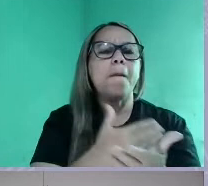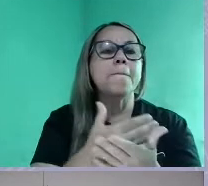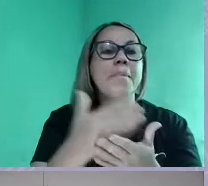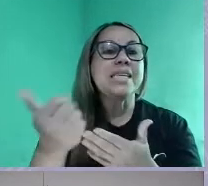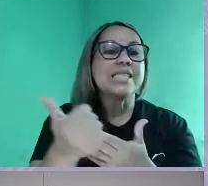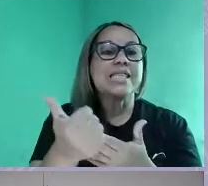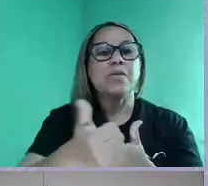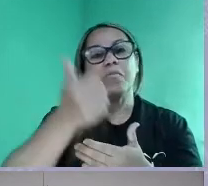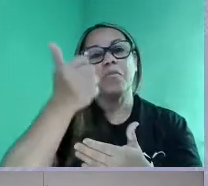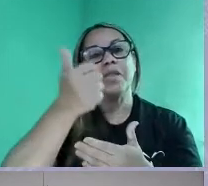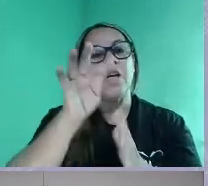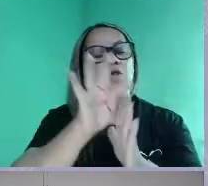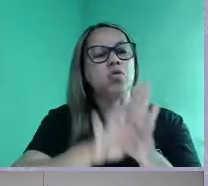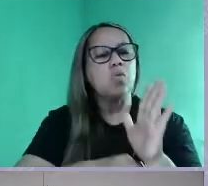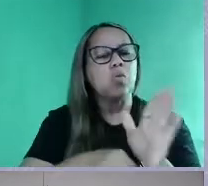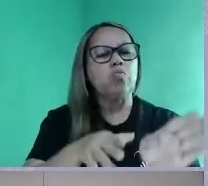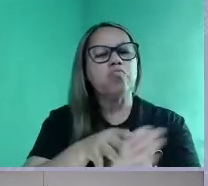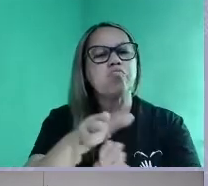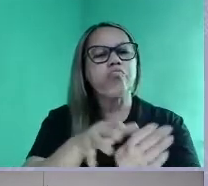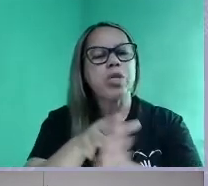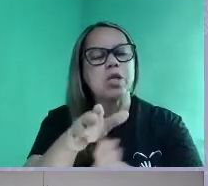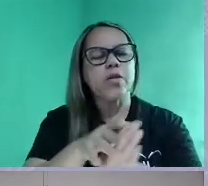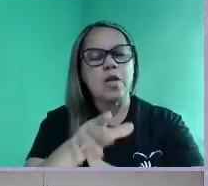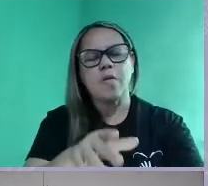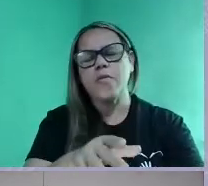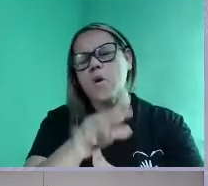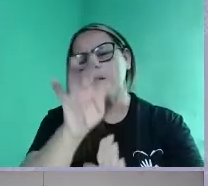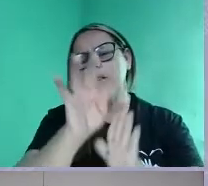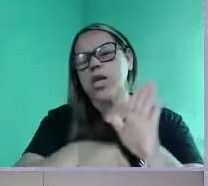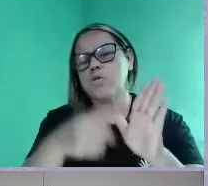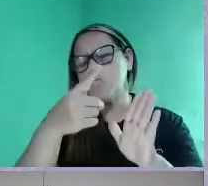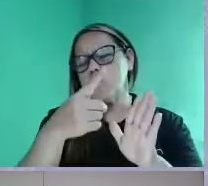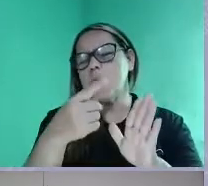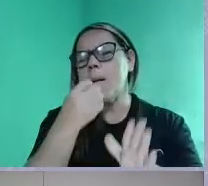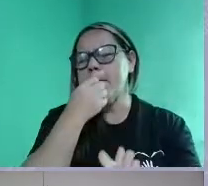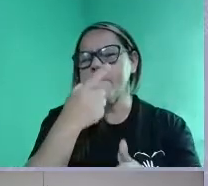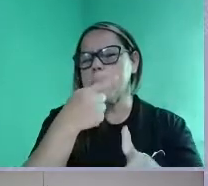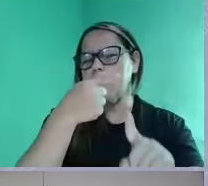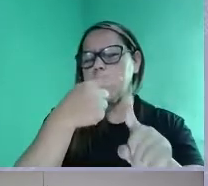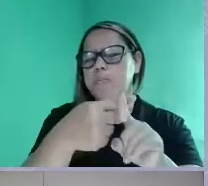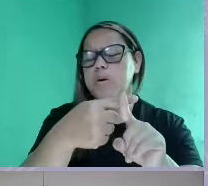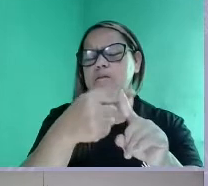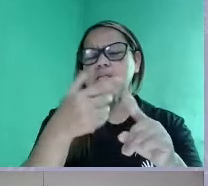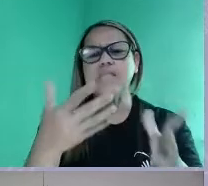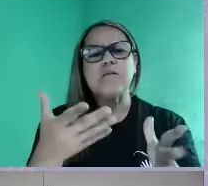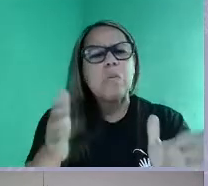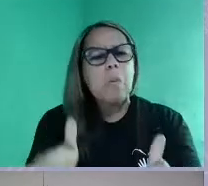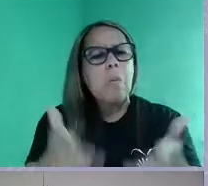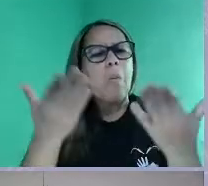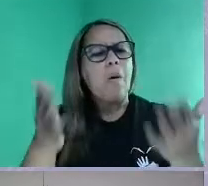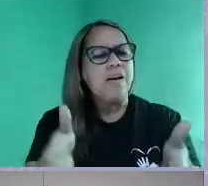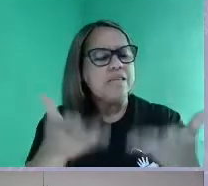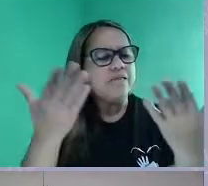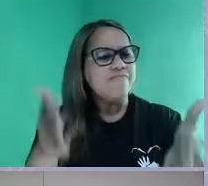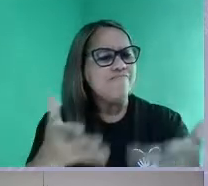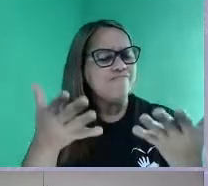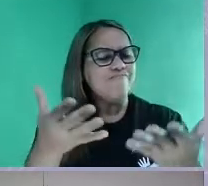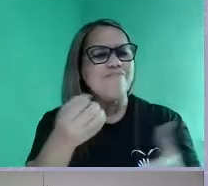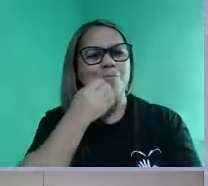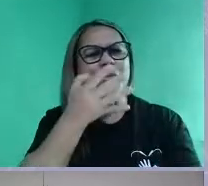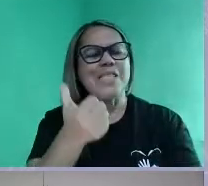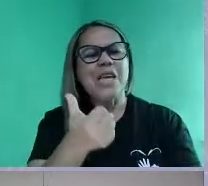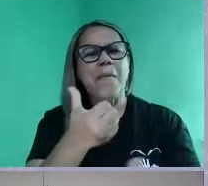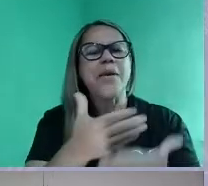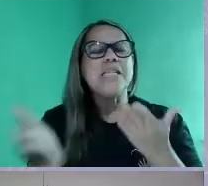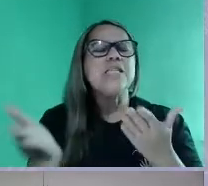texto 1. O texto 1 é um texto positivo, ele começa de uma forma, o texto motivador, ele começa de uma forma positiva, onde